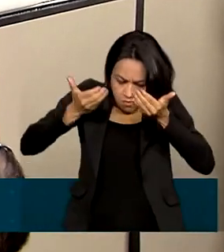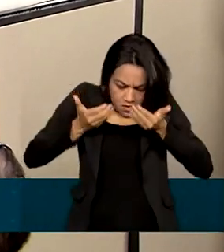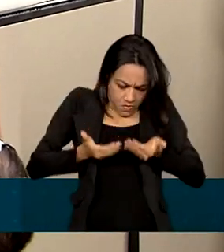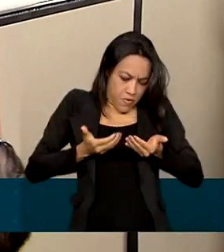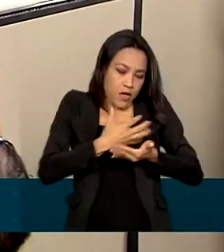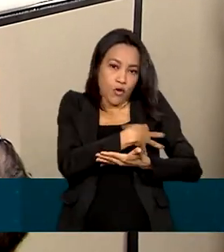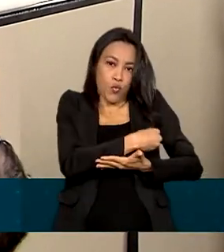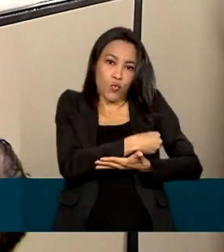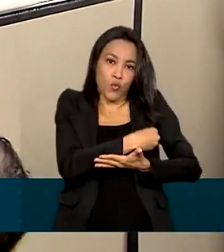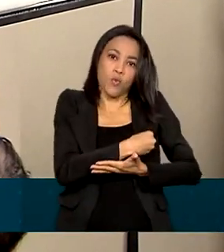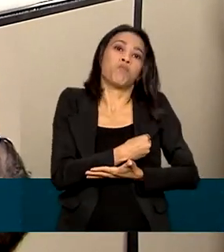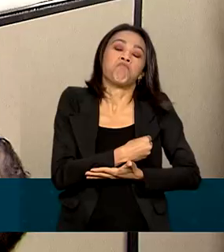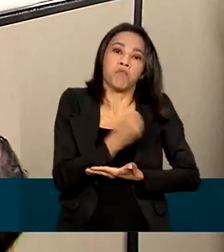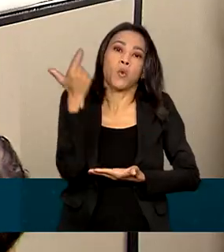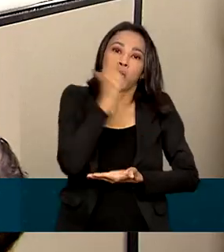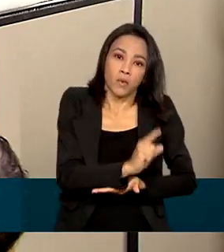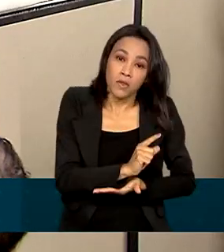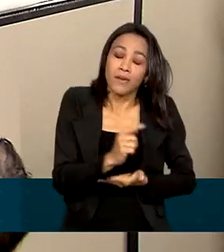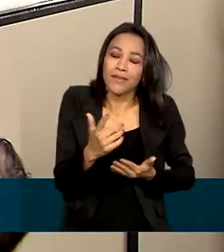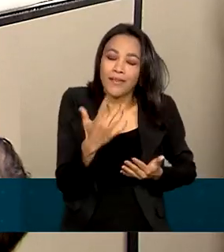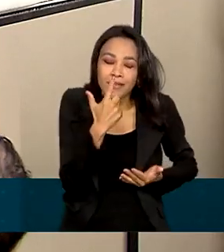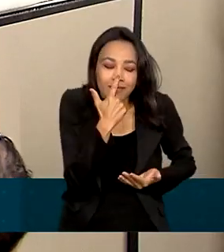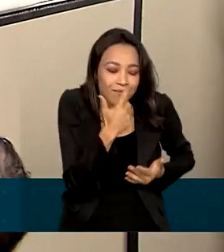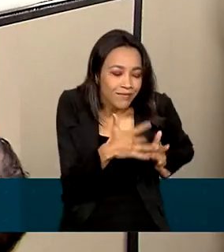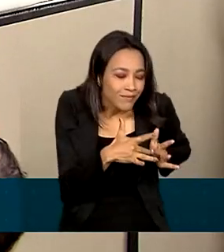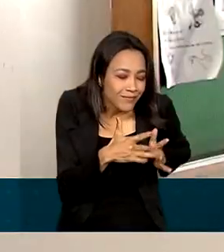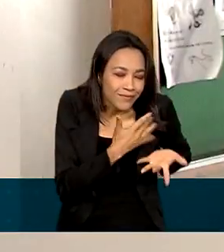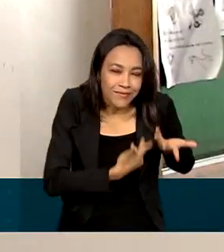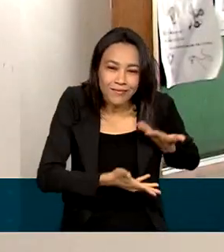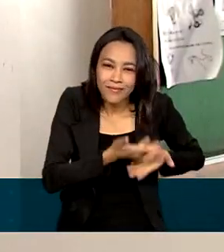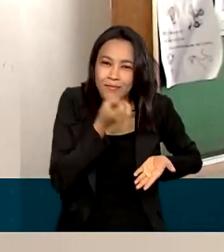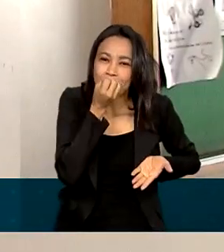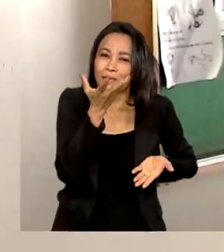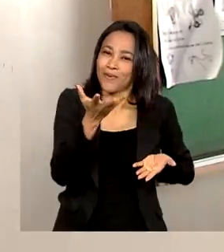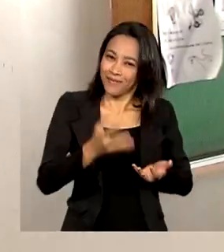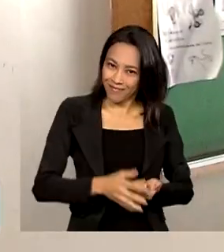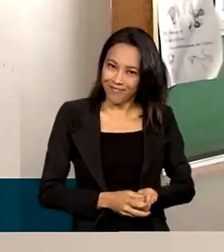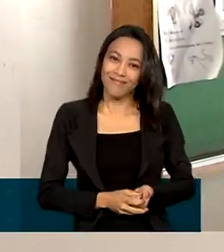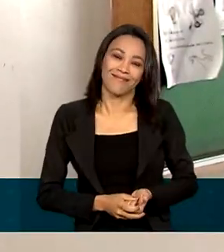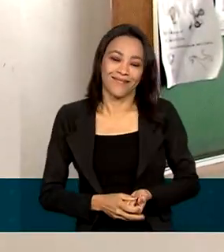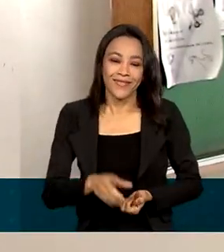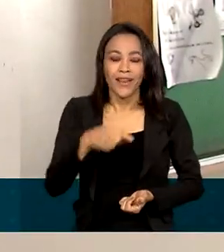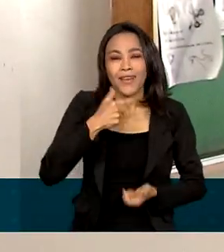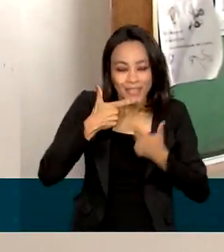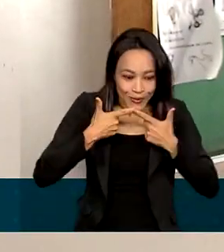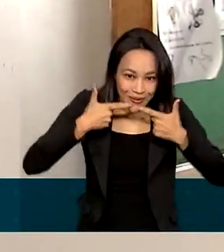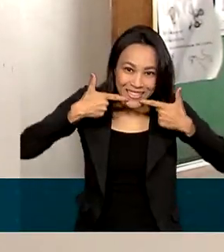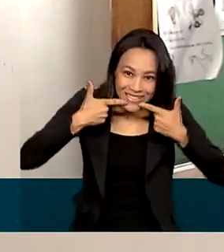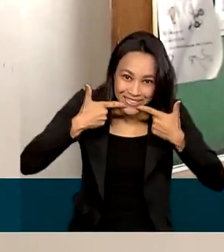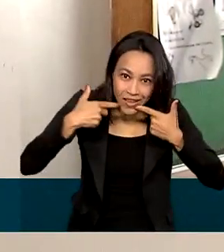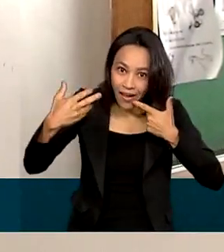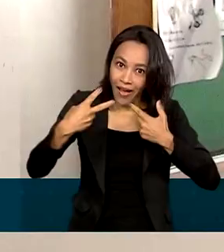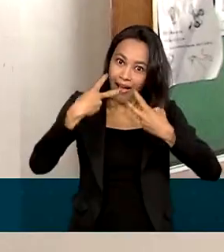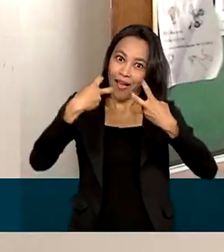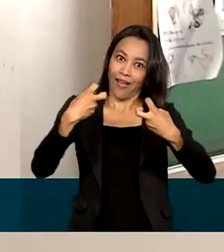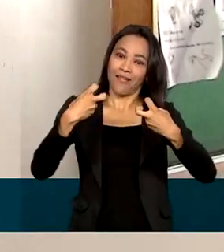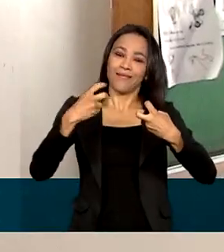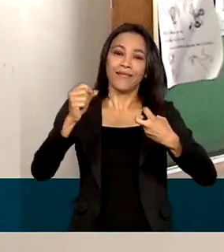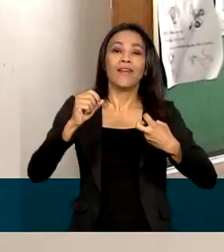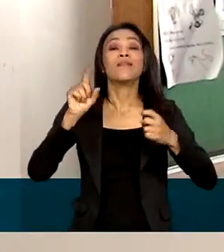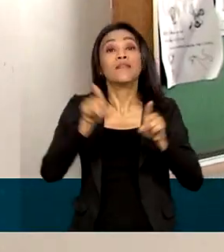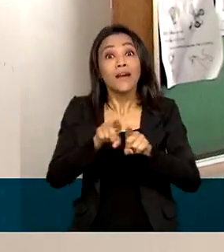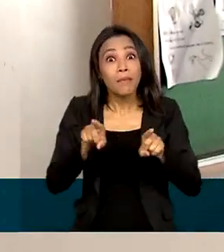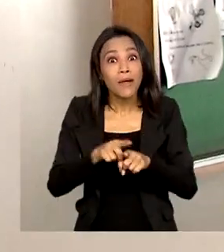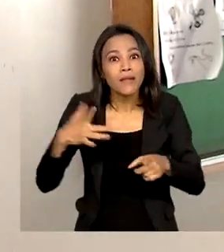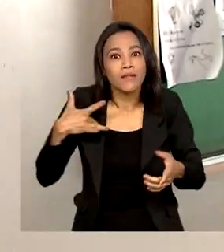sugar. Então já é um vínculo assim, já é muito bom, né? A gente ganha não é só no sorriso, né? A gente ganha é com